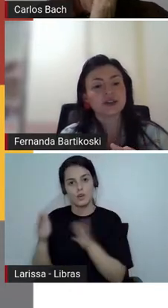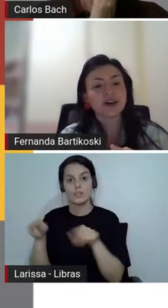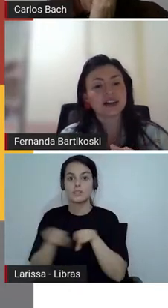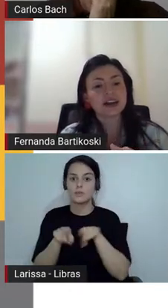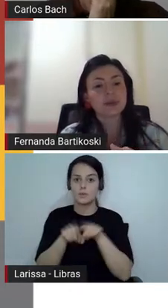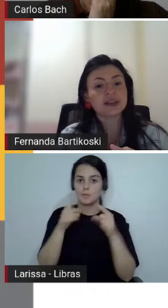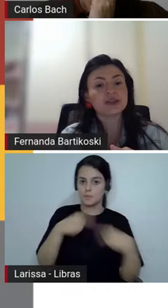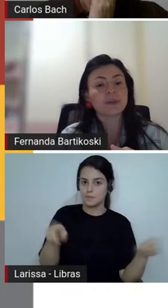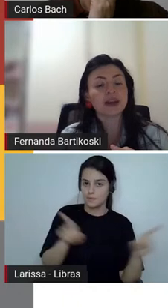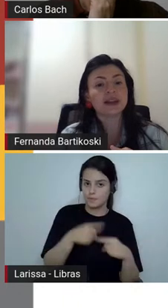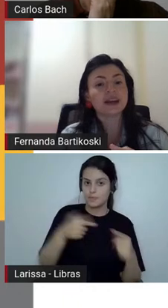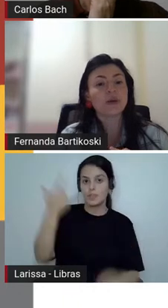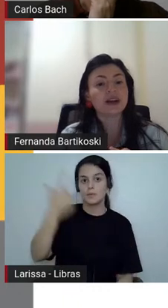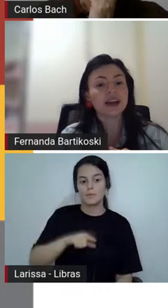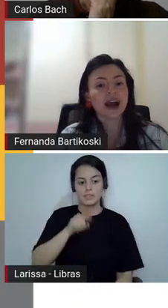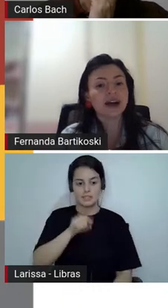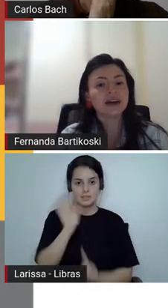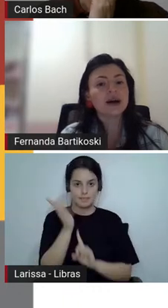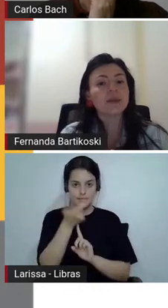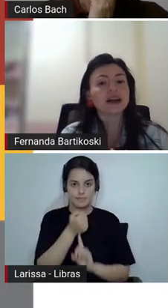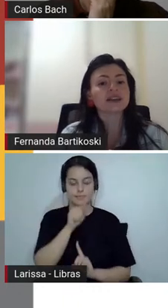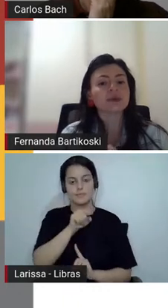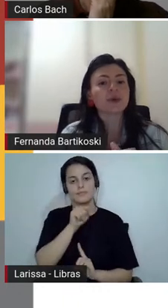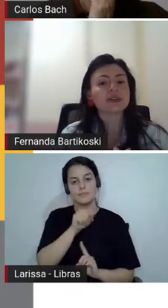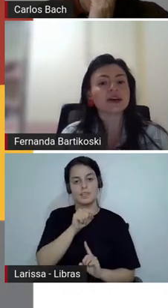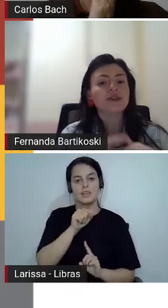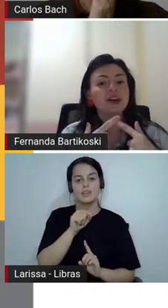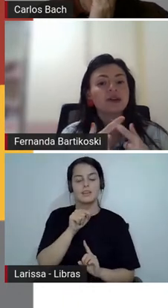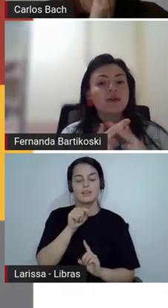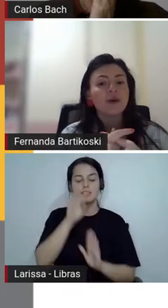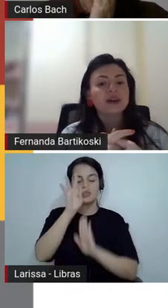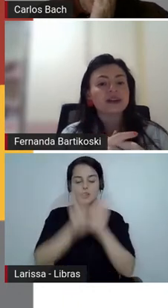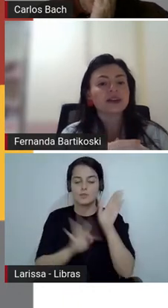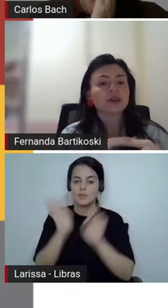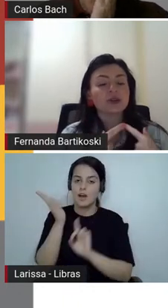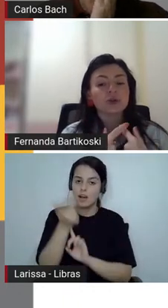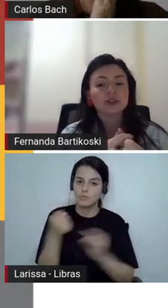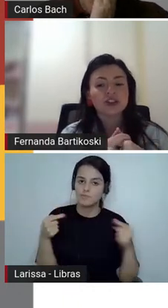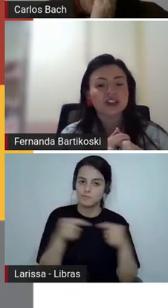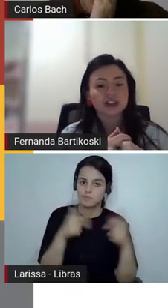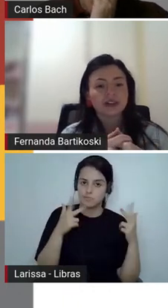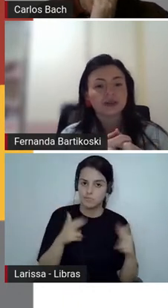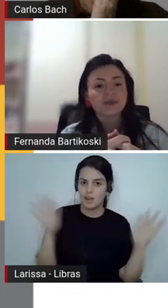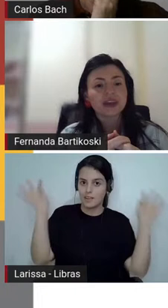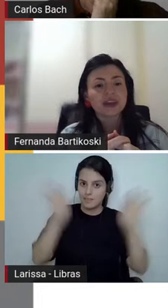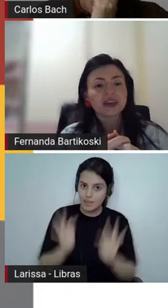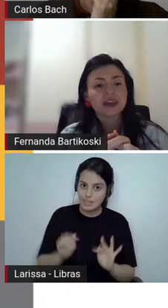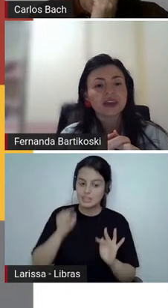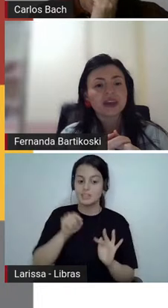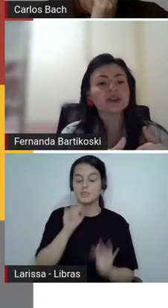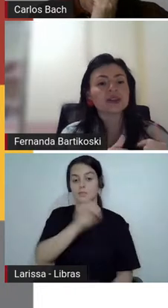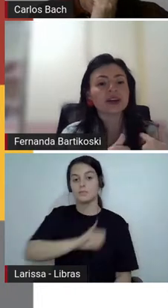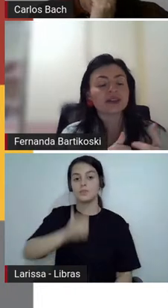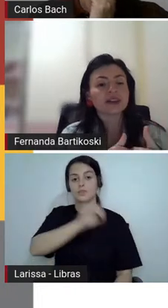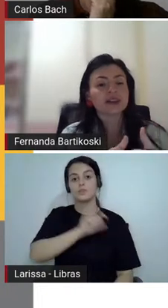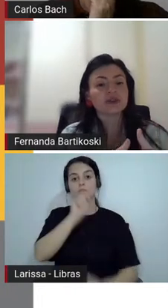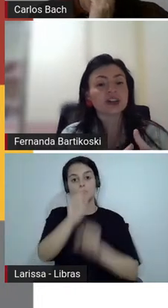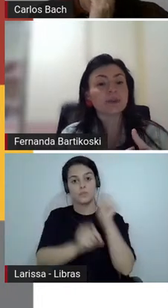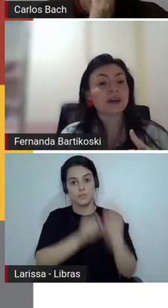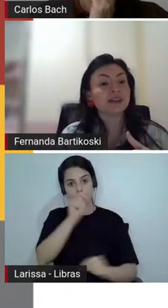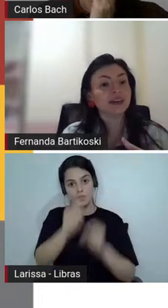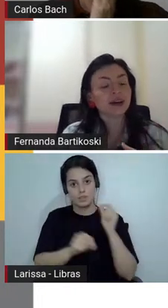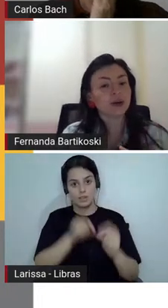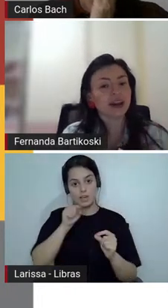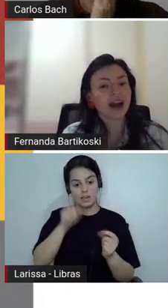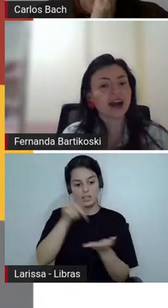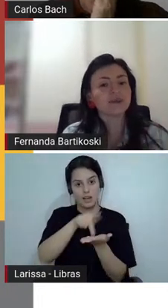o narrador fala que é preciso aprender a olhar para que se possa ver coisas em nosso cotidiano nessa orientação de